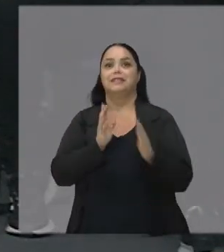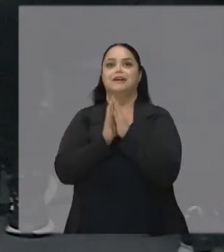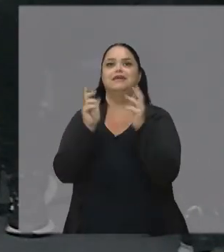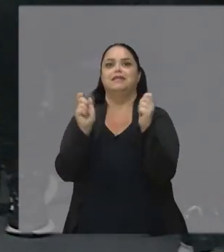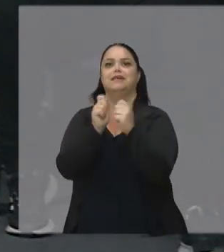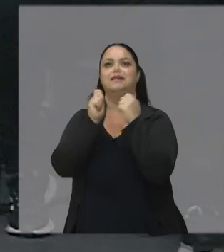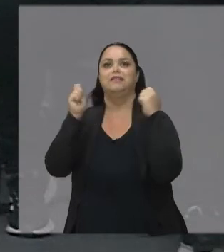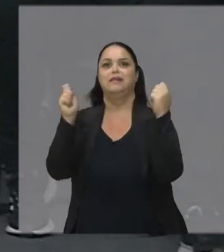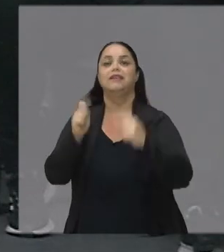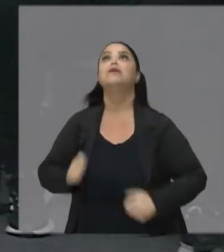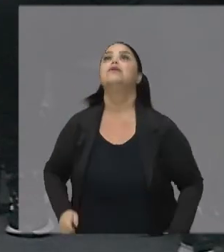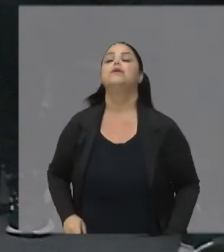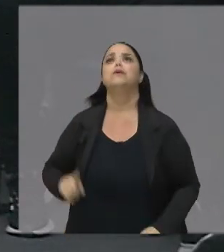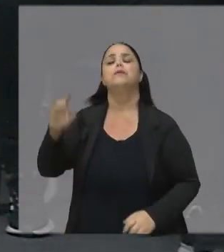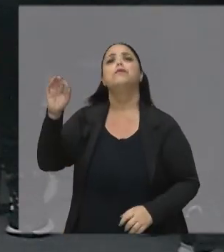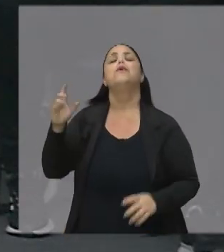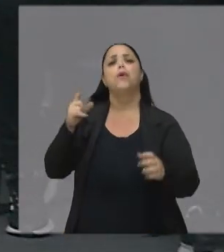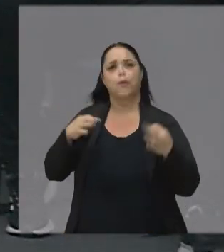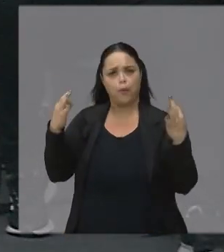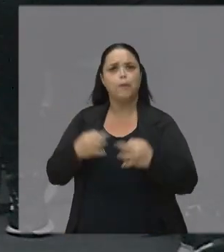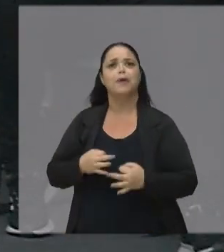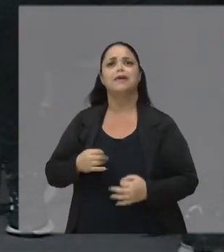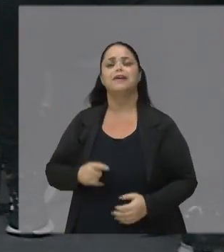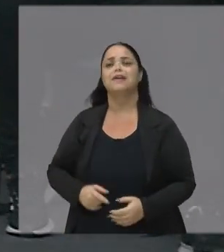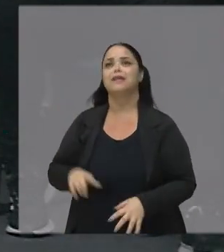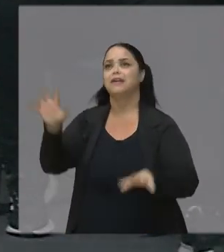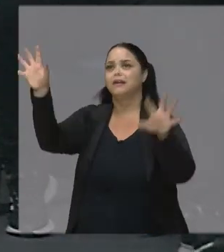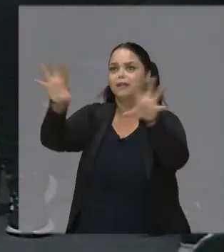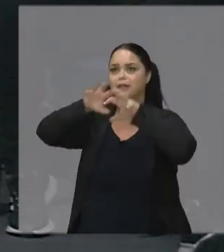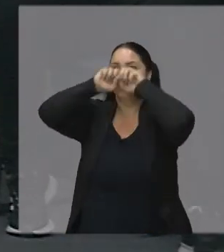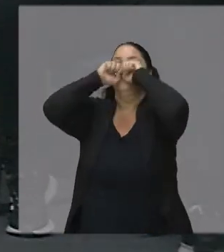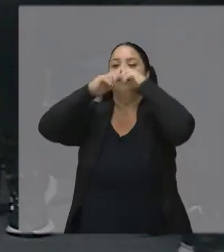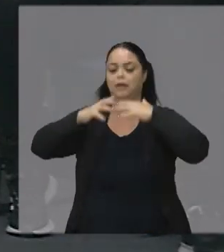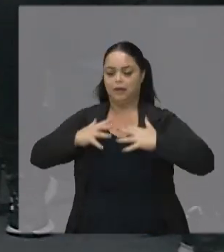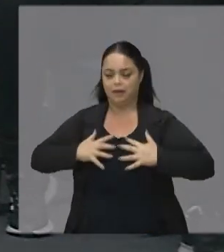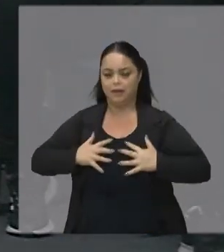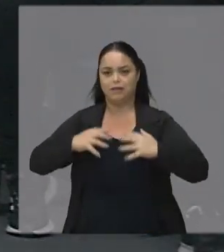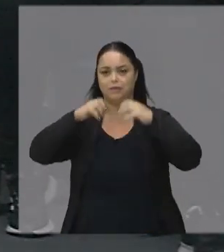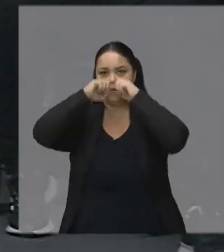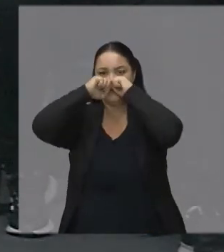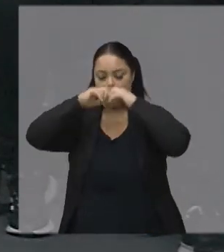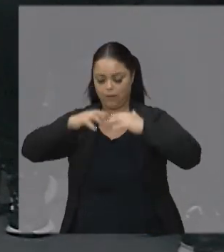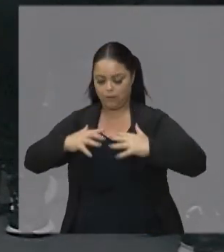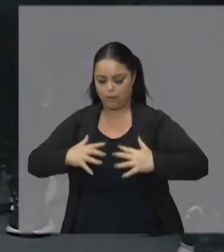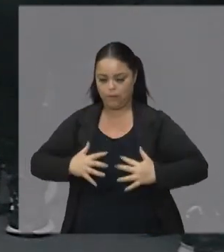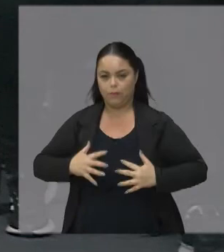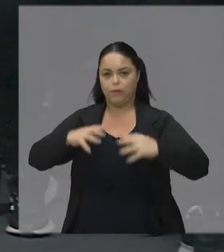Tão certo como O ar que eu Respiro